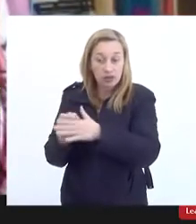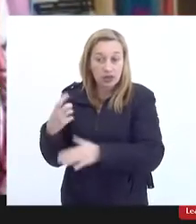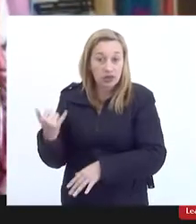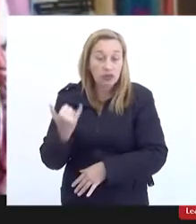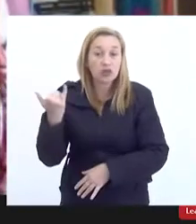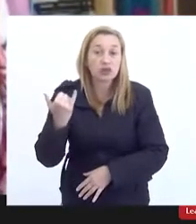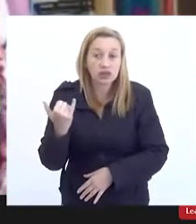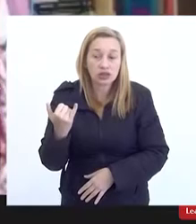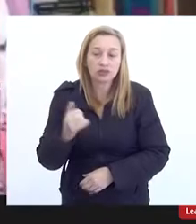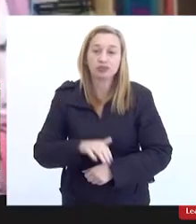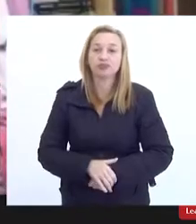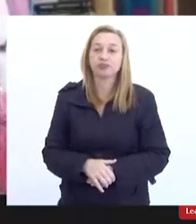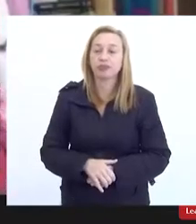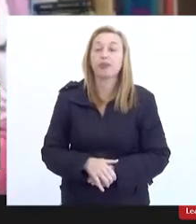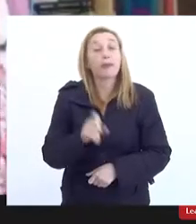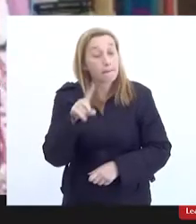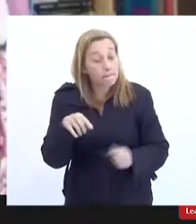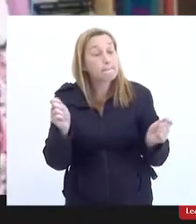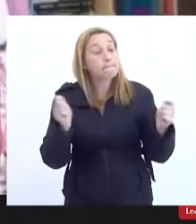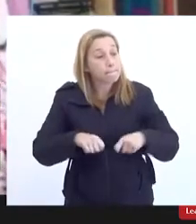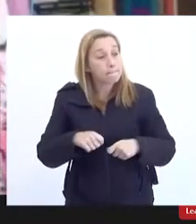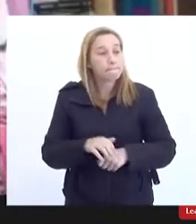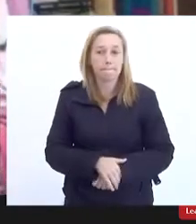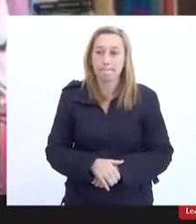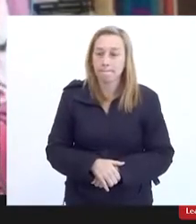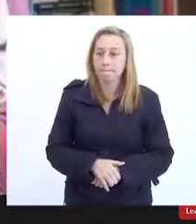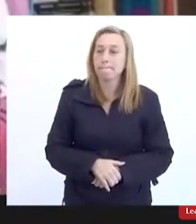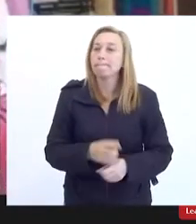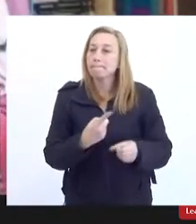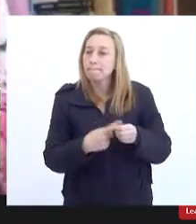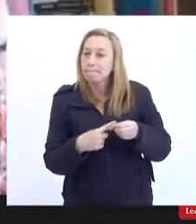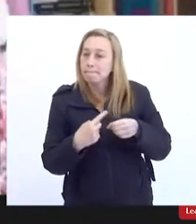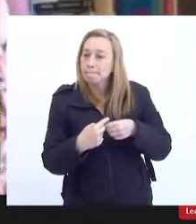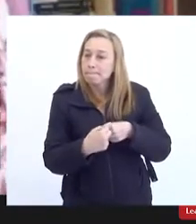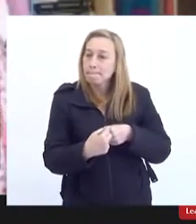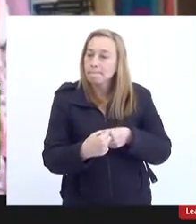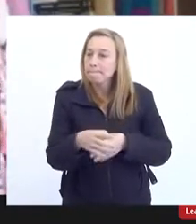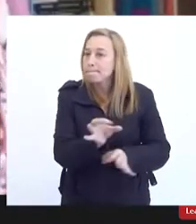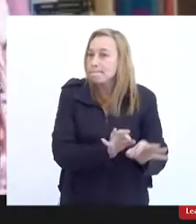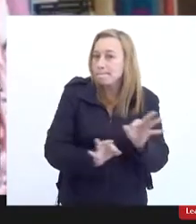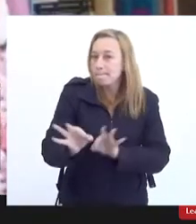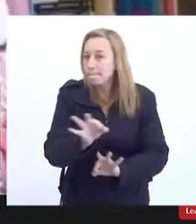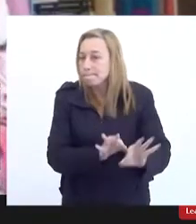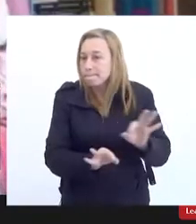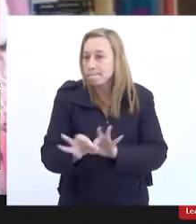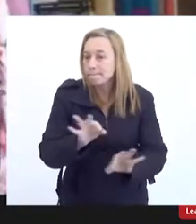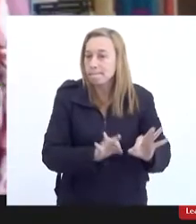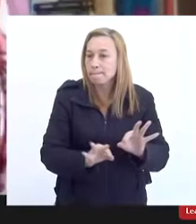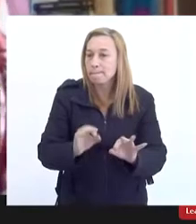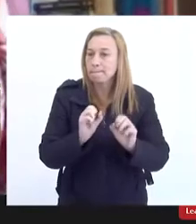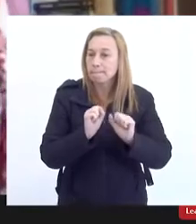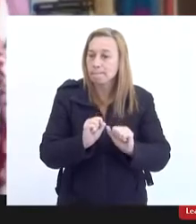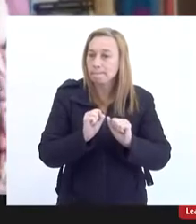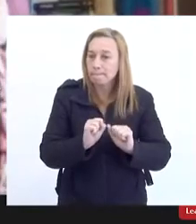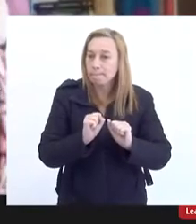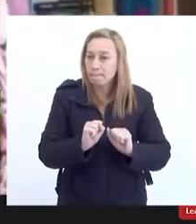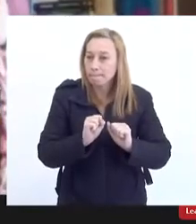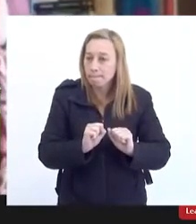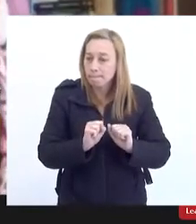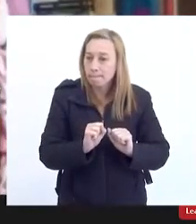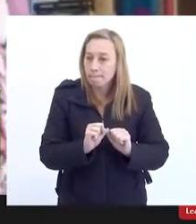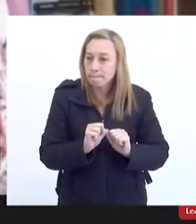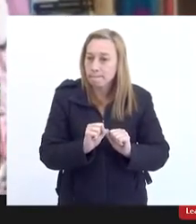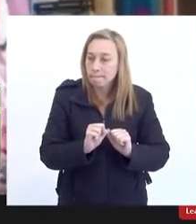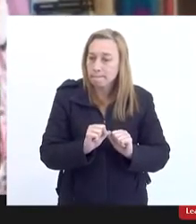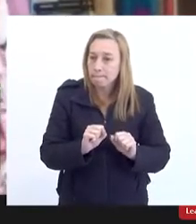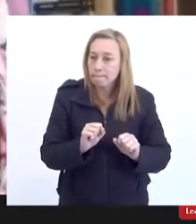sucedida. Então, é possível, sim, que os municípios se organizem para poder fazer todo o